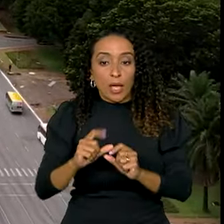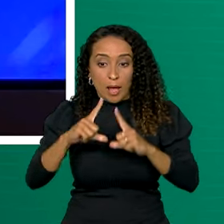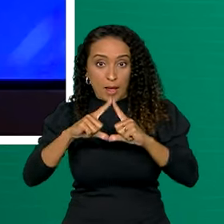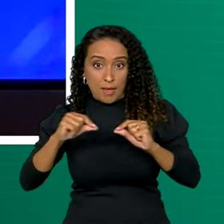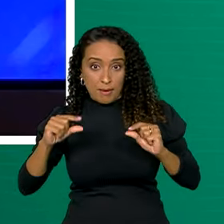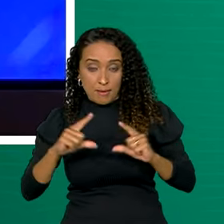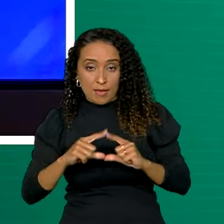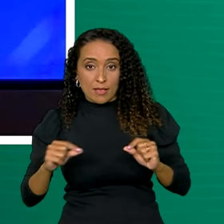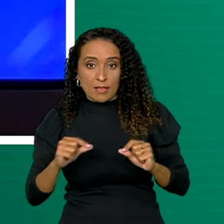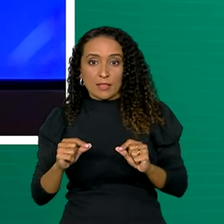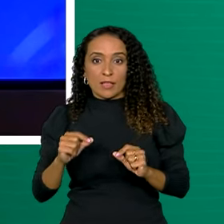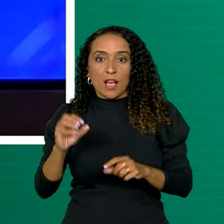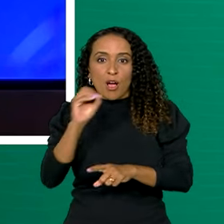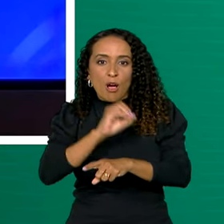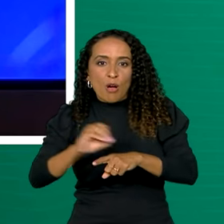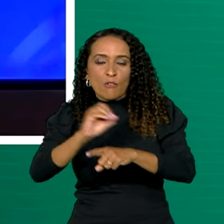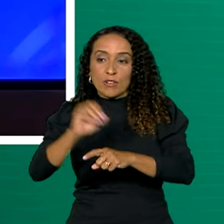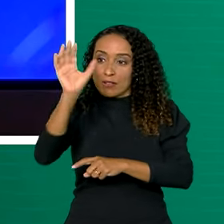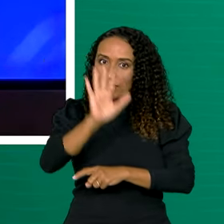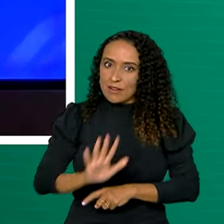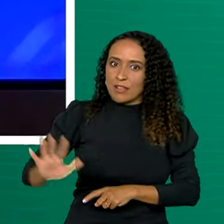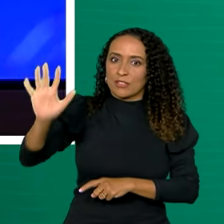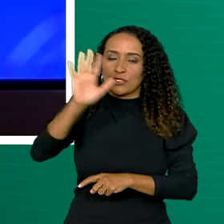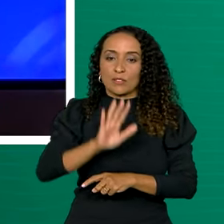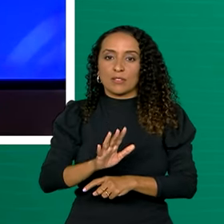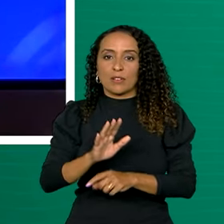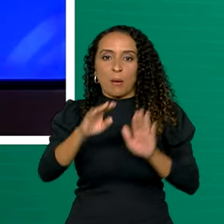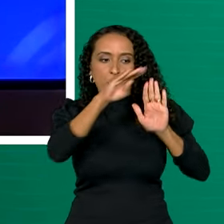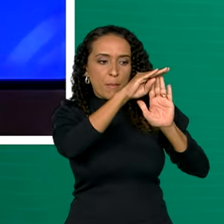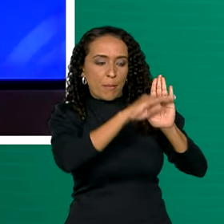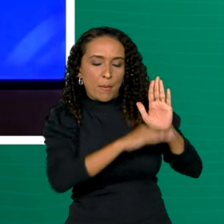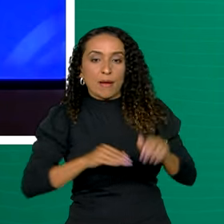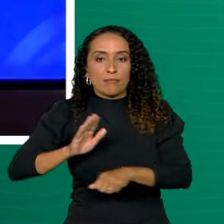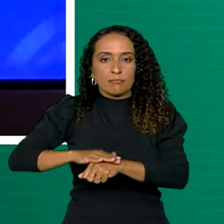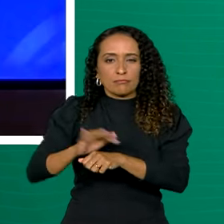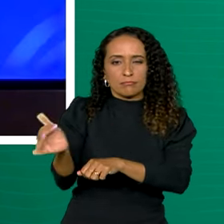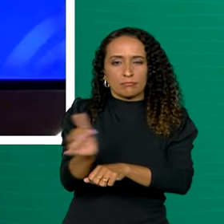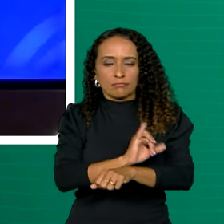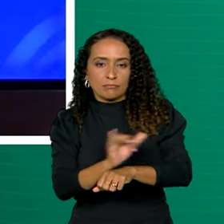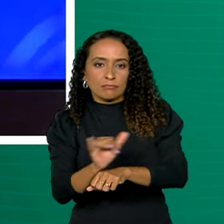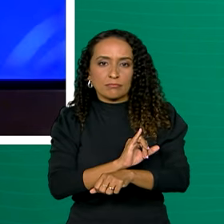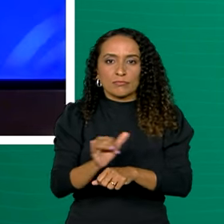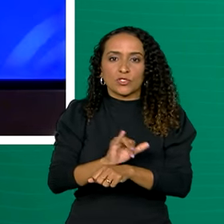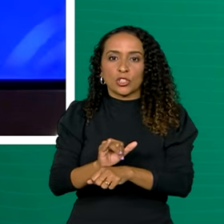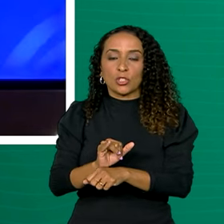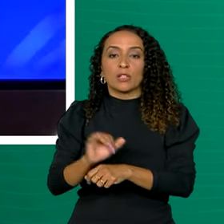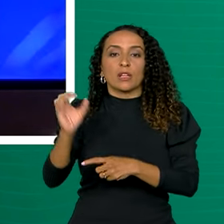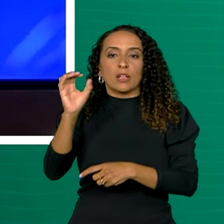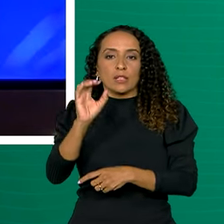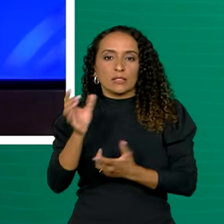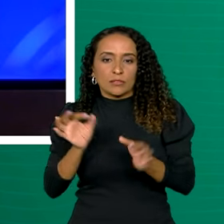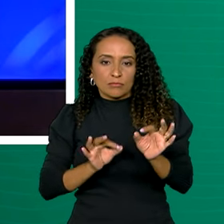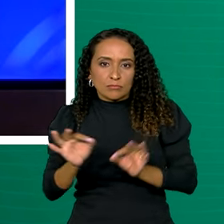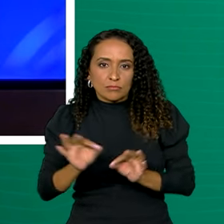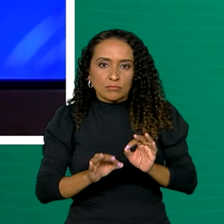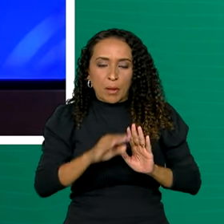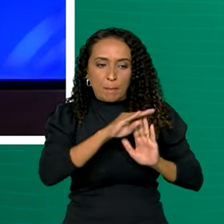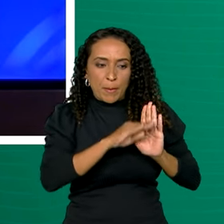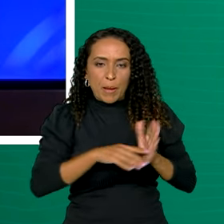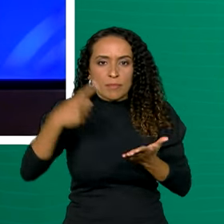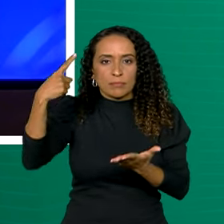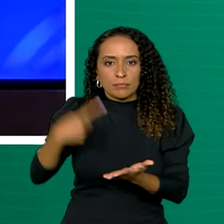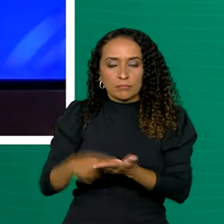Brasília, a Oficina Nacional do Programa de Ações Estratégicas da Organização do Tratado de